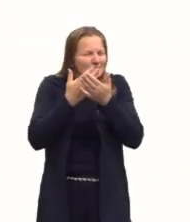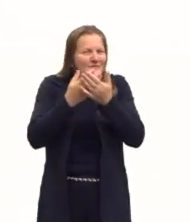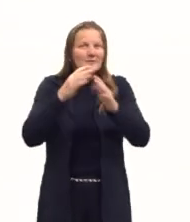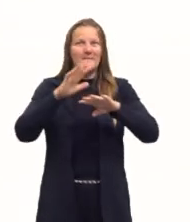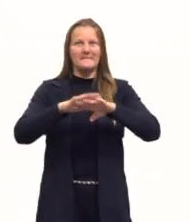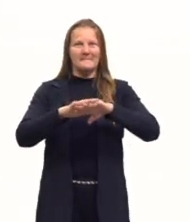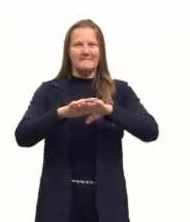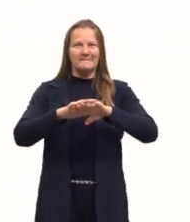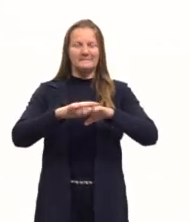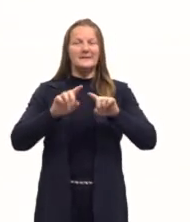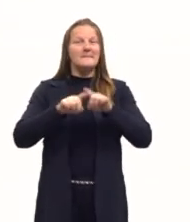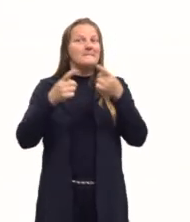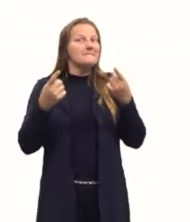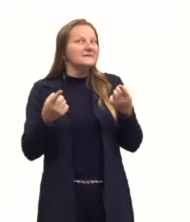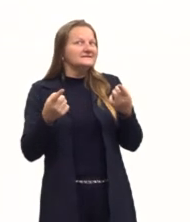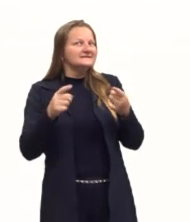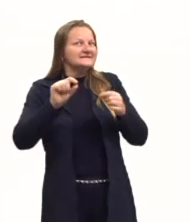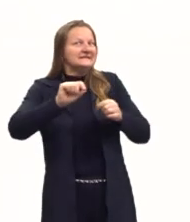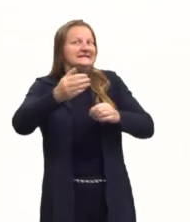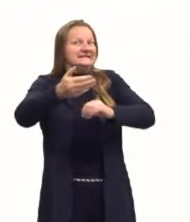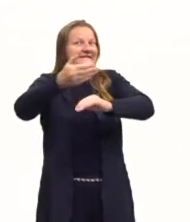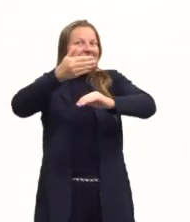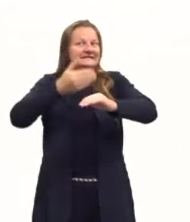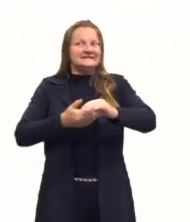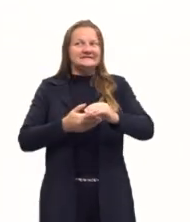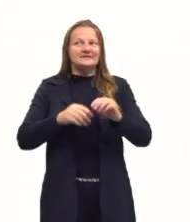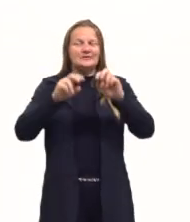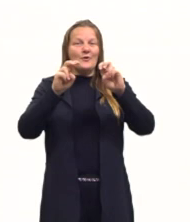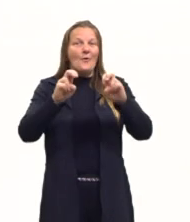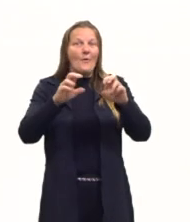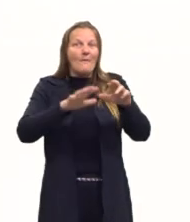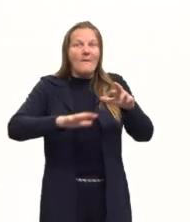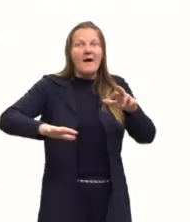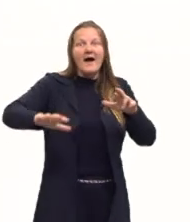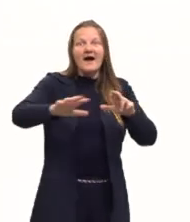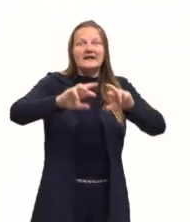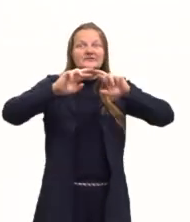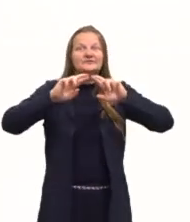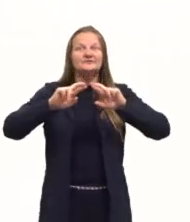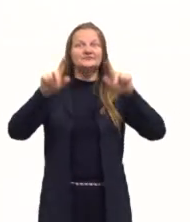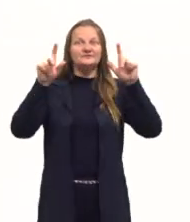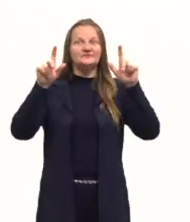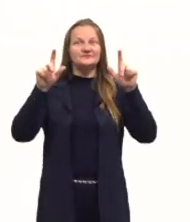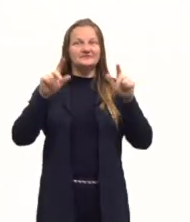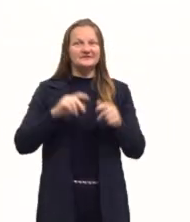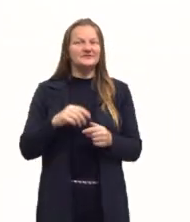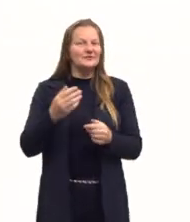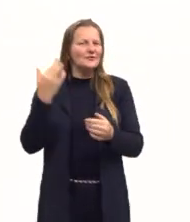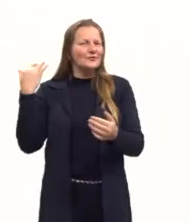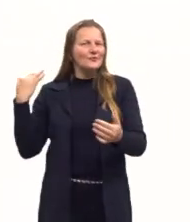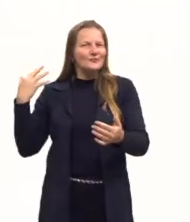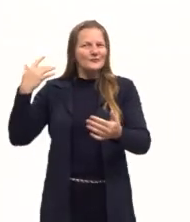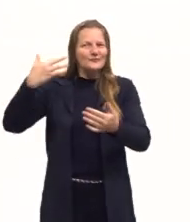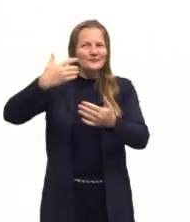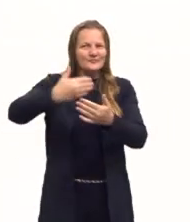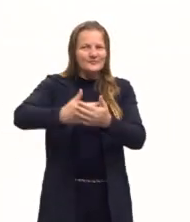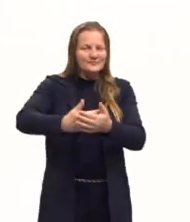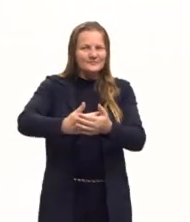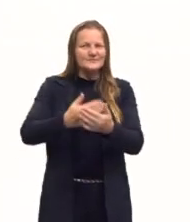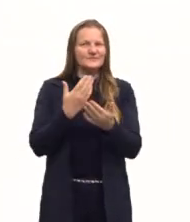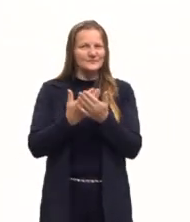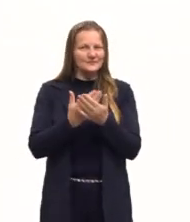matemática, mas nós vamos entrar então em uma área um pouco diferente do que nós já estávamos